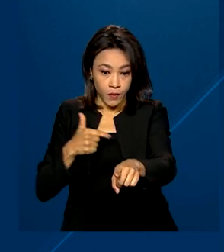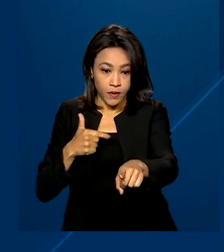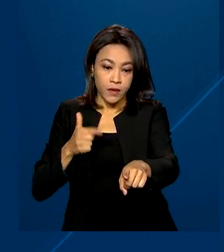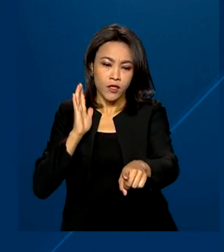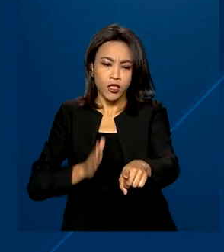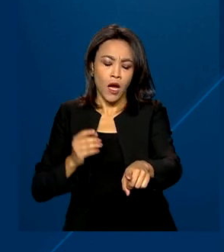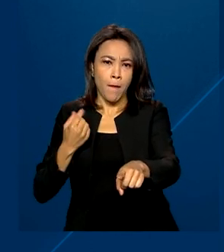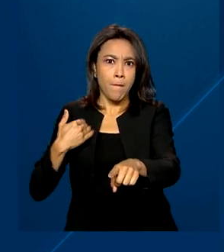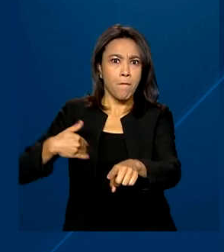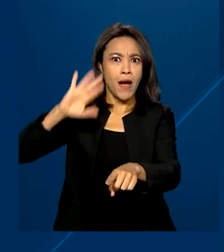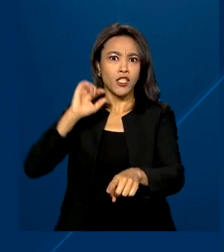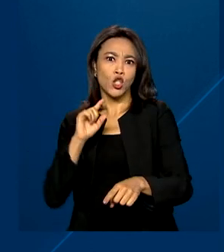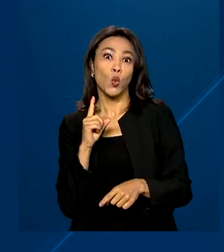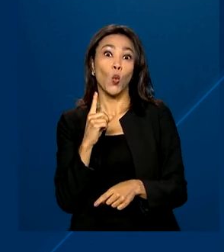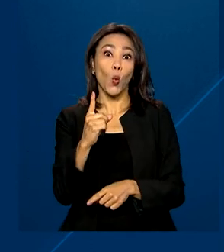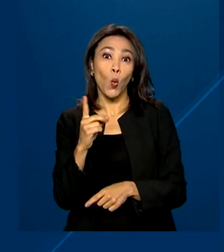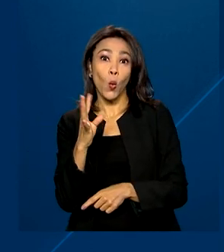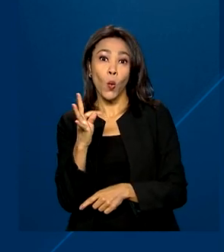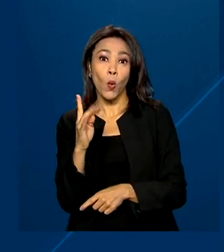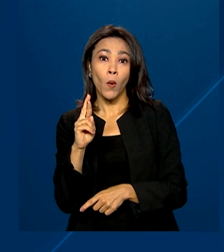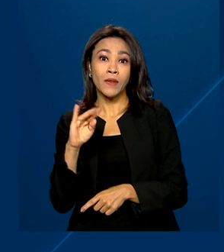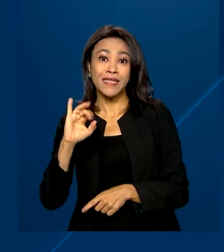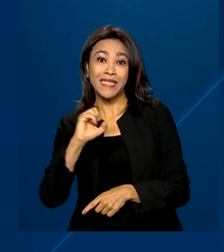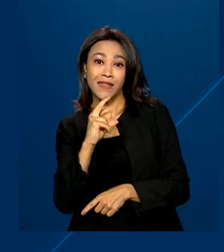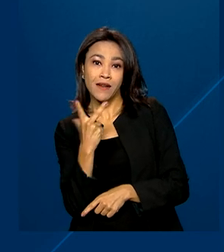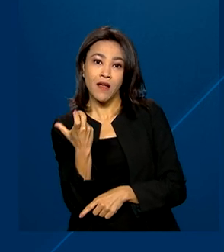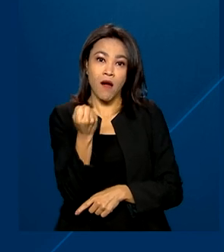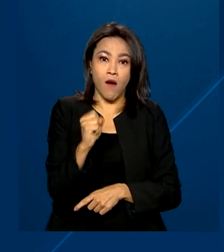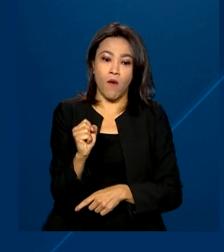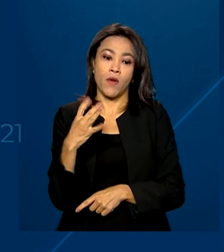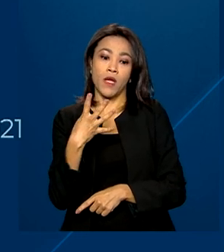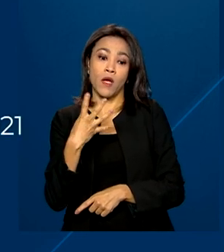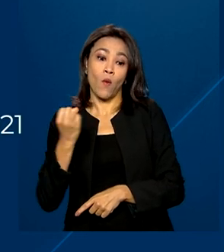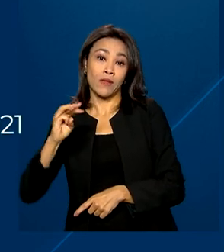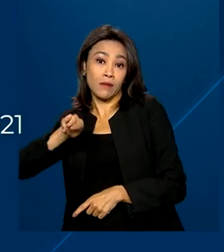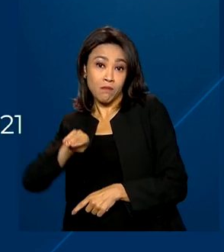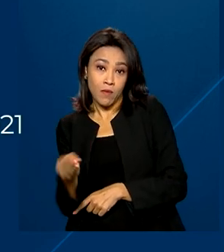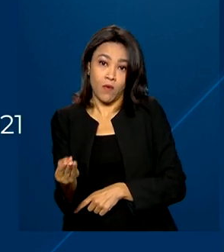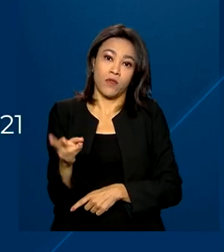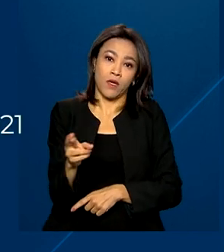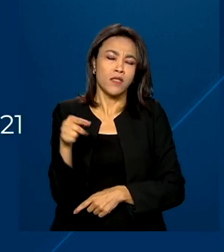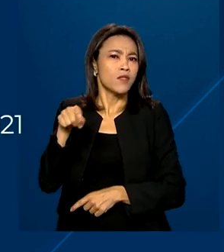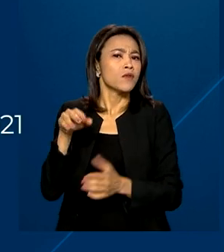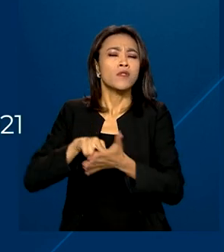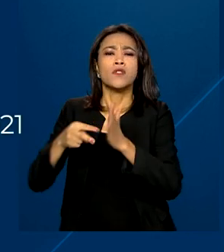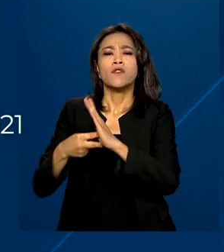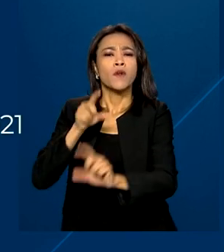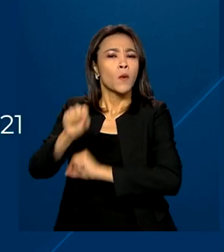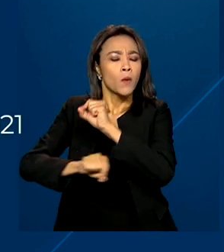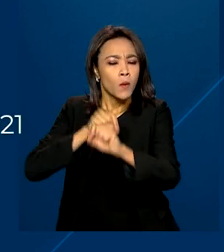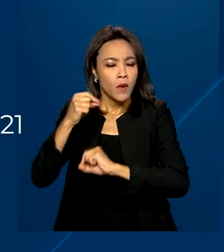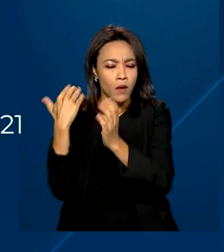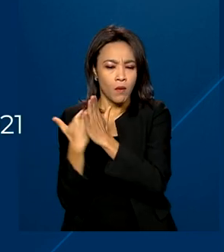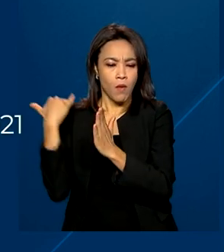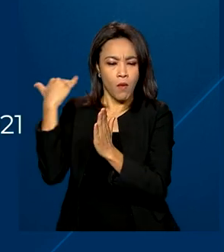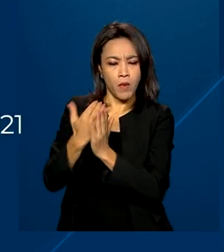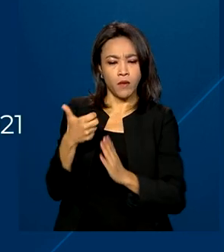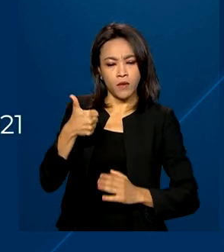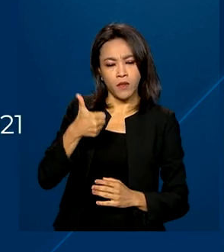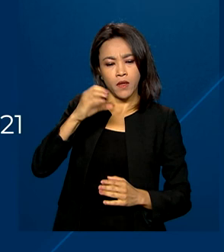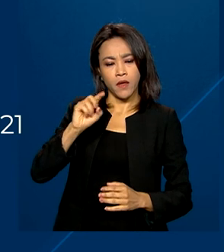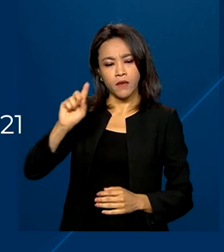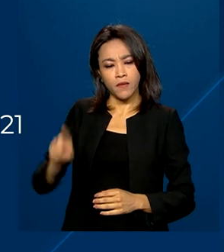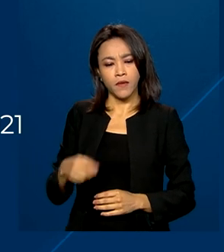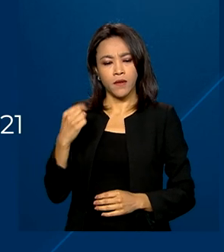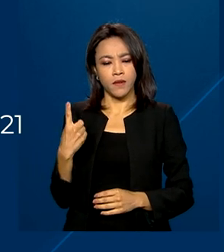de mais de 1 trilhão e 400 bilhões de reais. Isso representa um aumento de 10,17